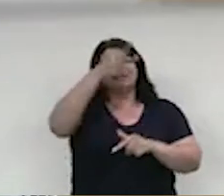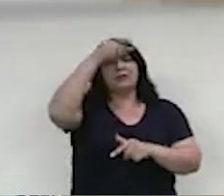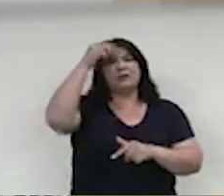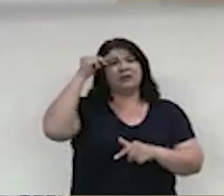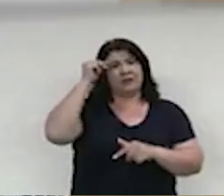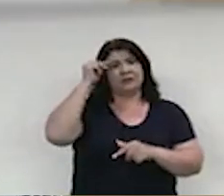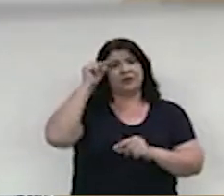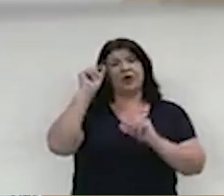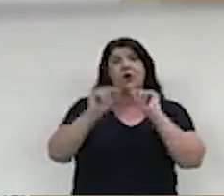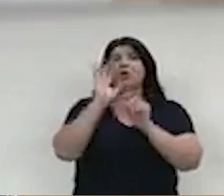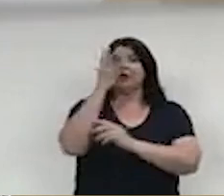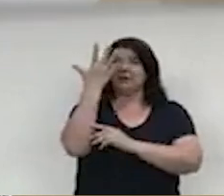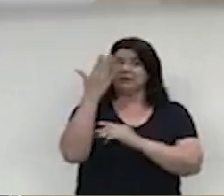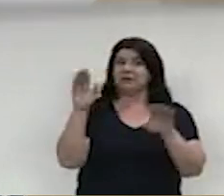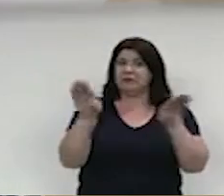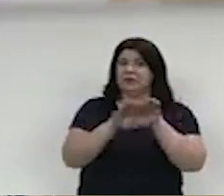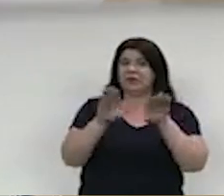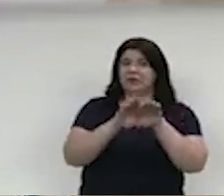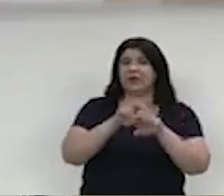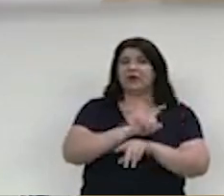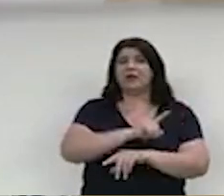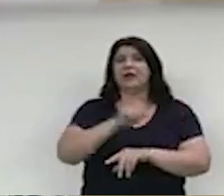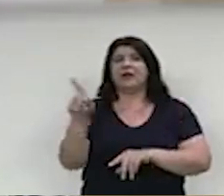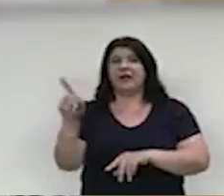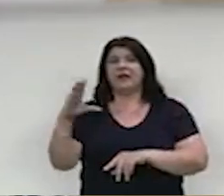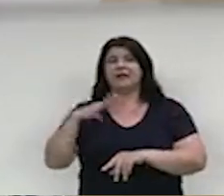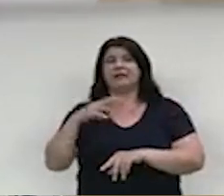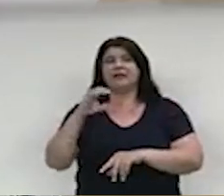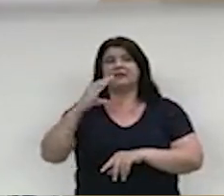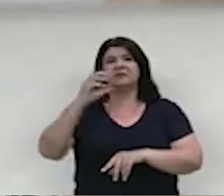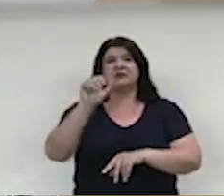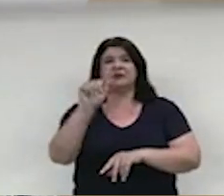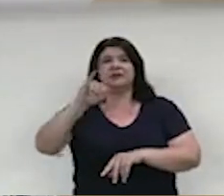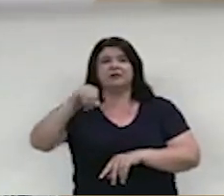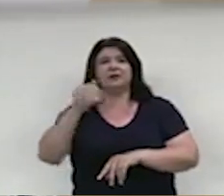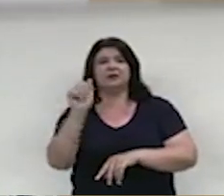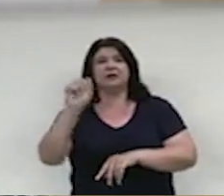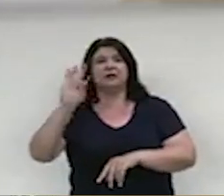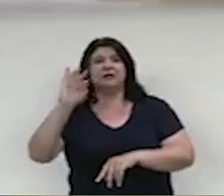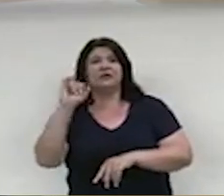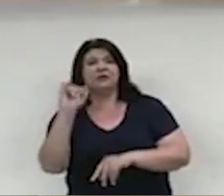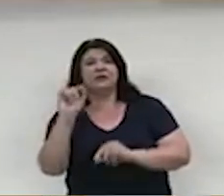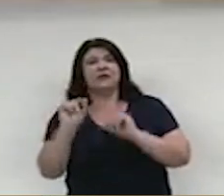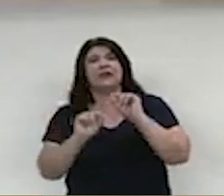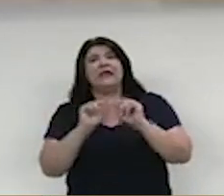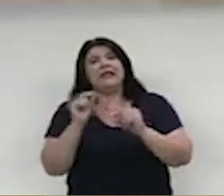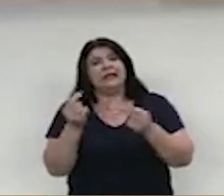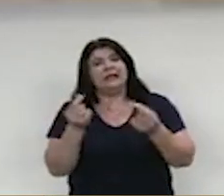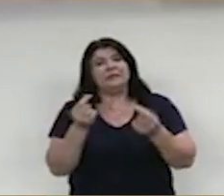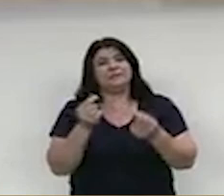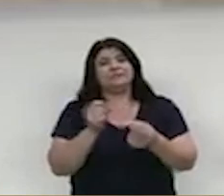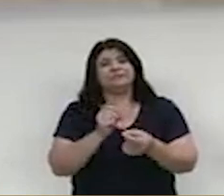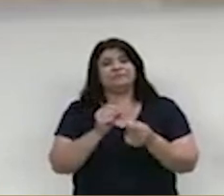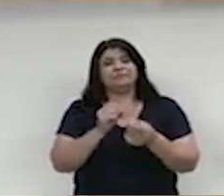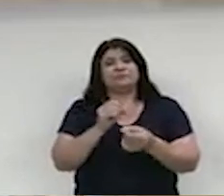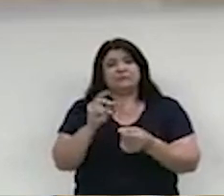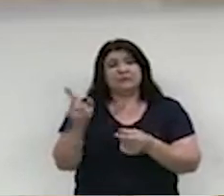Paulo, por ter alugado imóvel para sua esposa para implantar equipamento público.